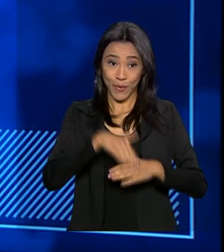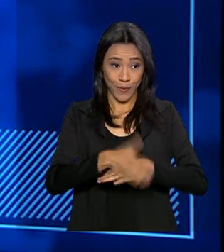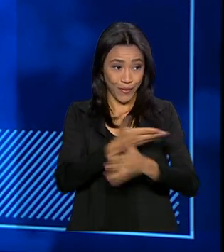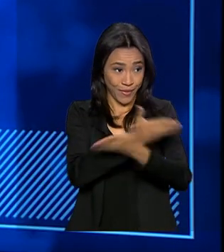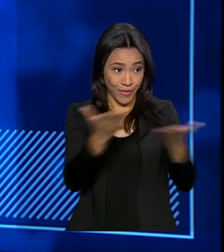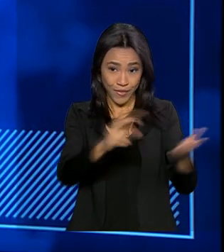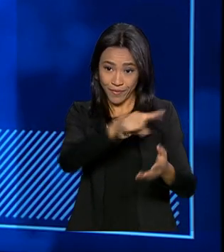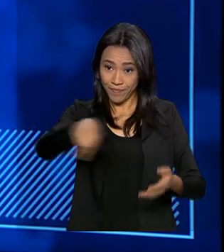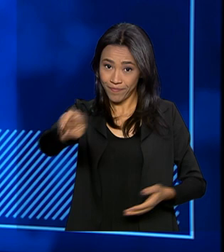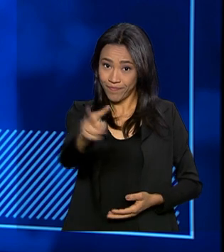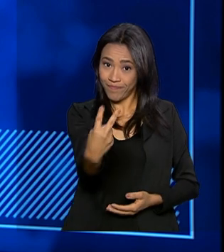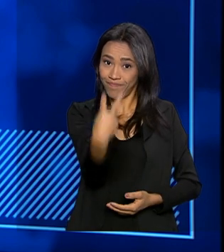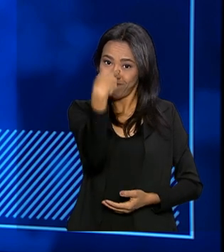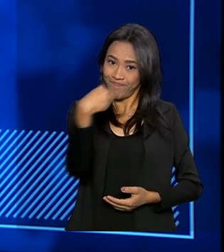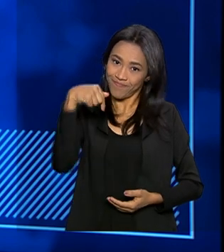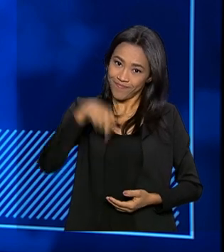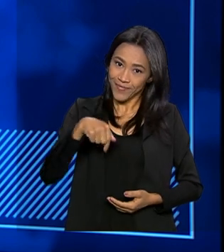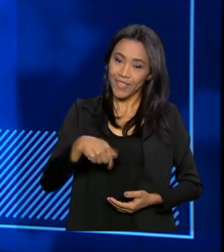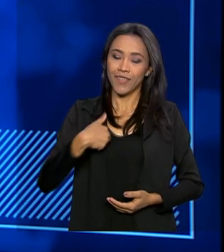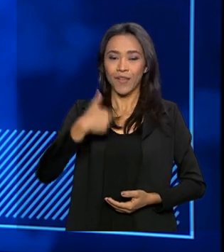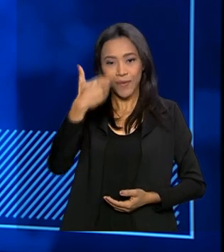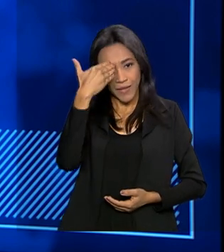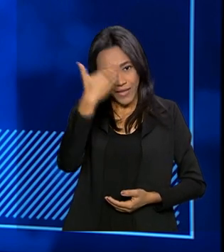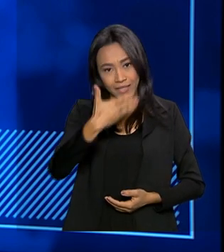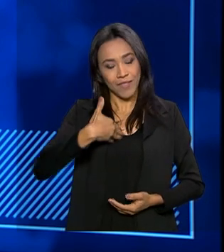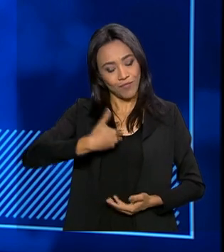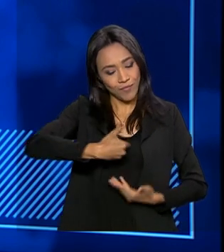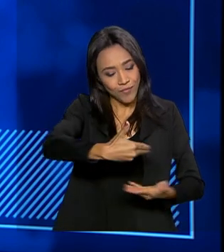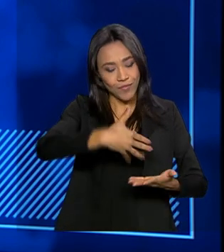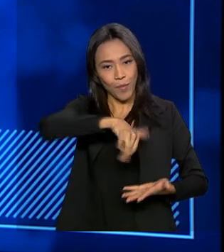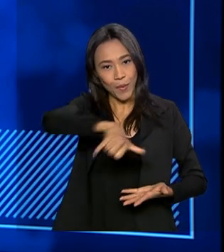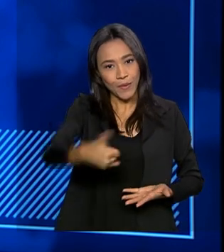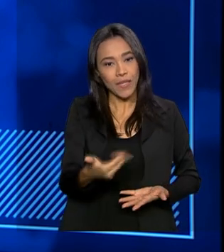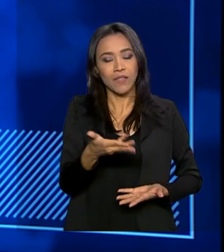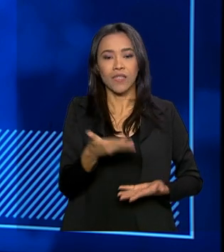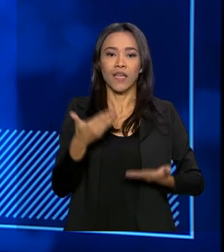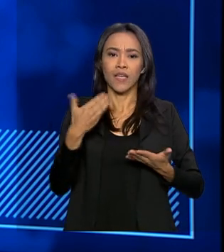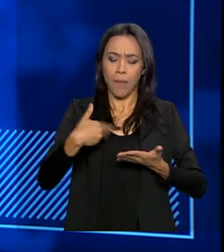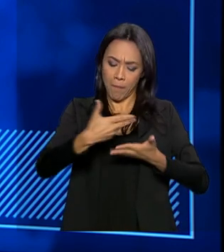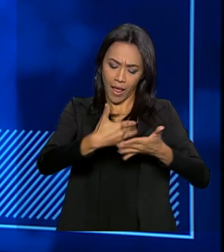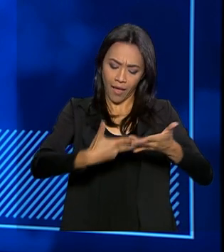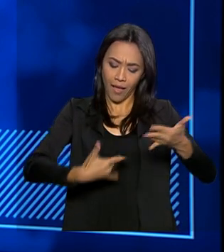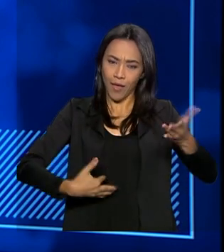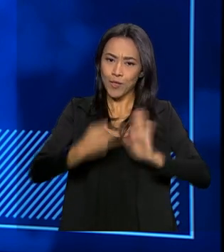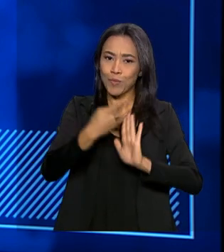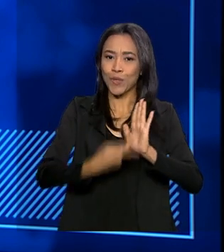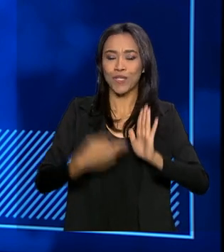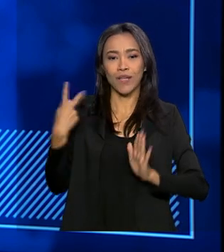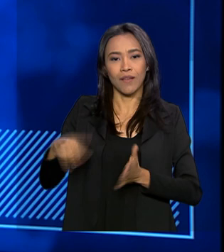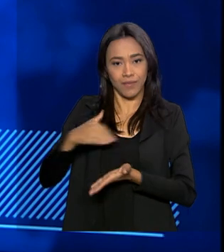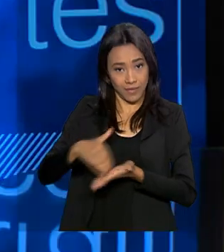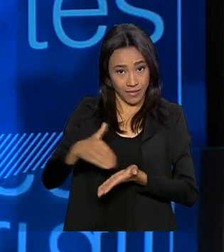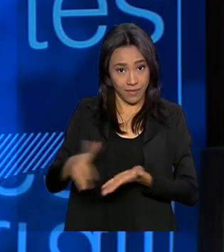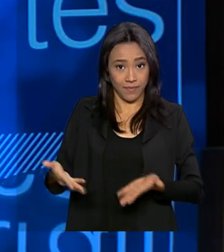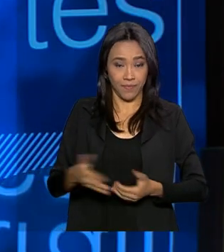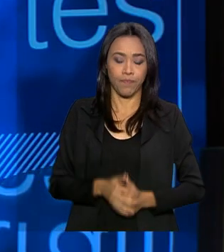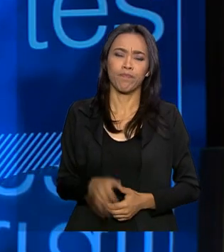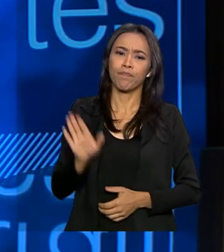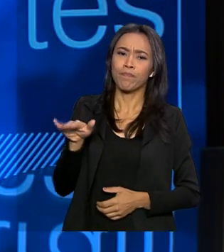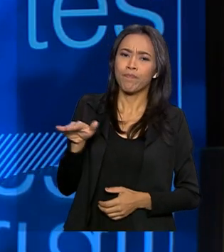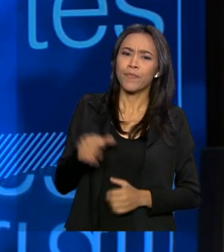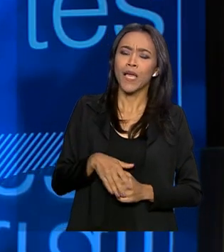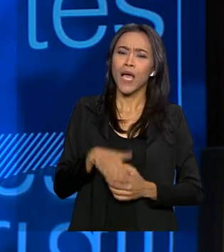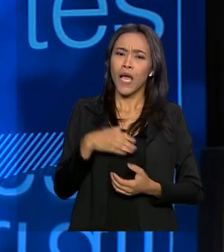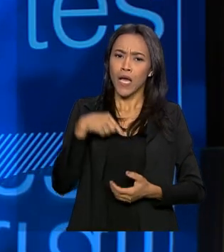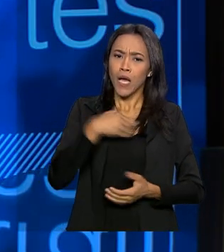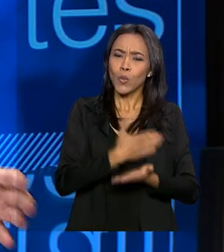telespectadores do Brasil em Pauta. Agradeço pela oportunidade de estar aqui apresentando os projetos da nossa secretaria. Secretário, no começo